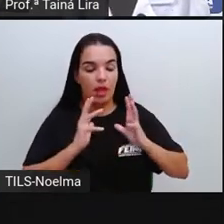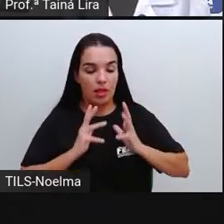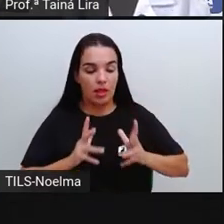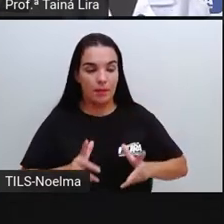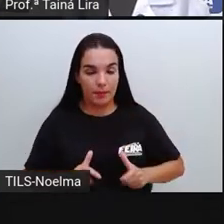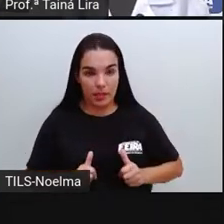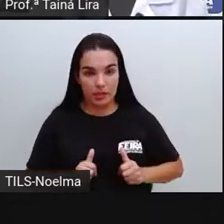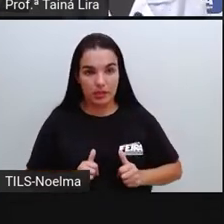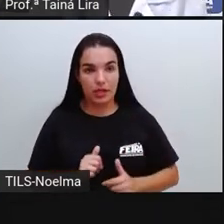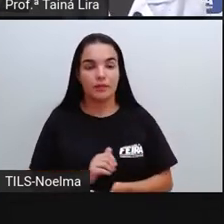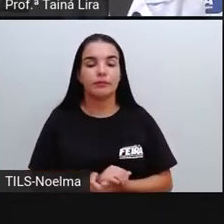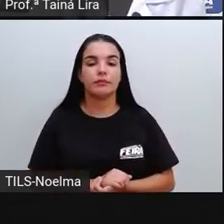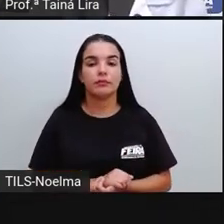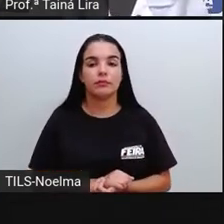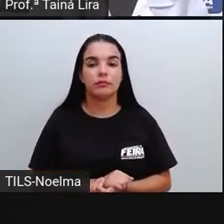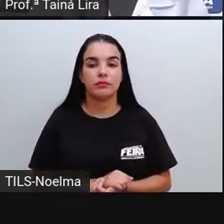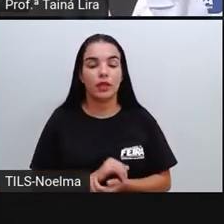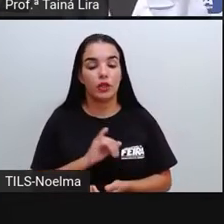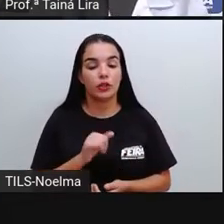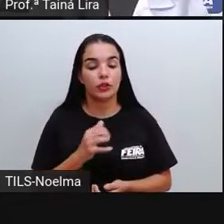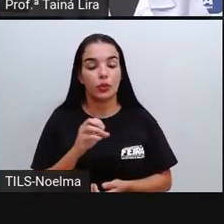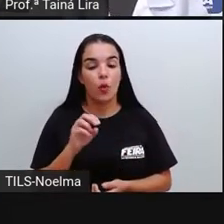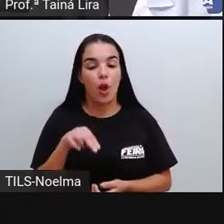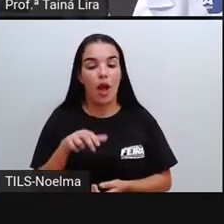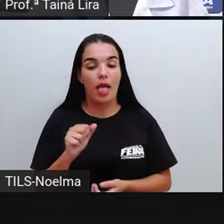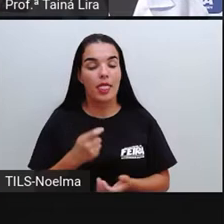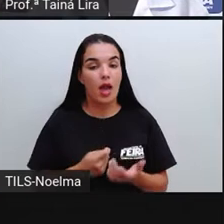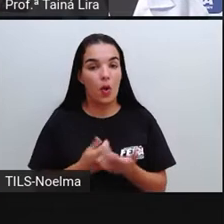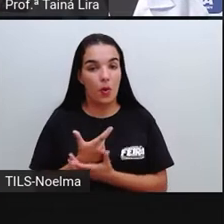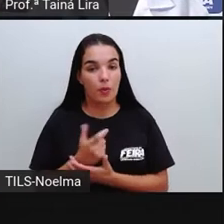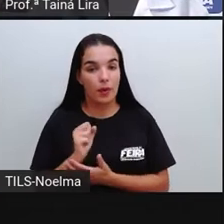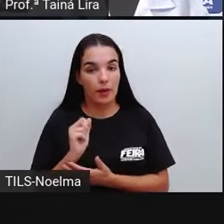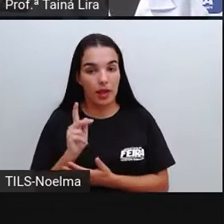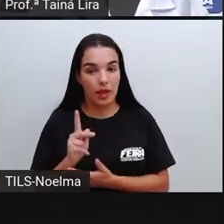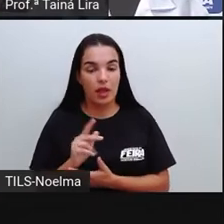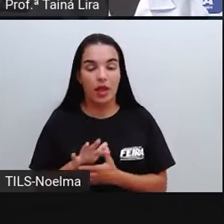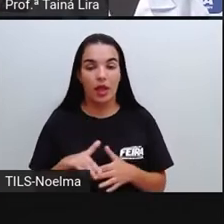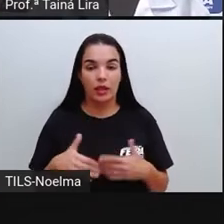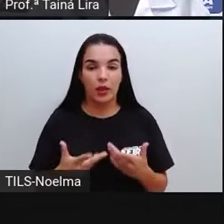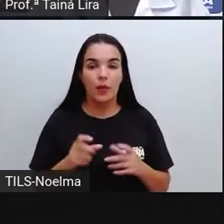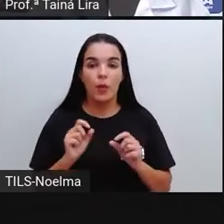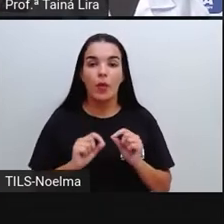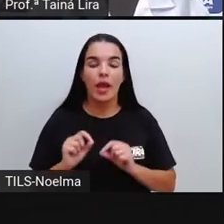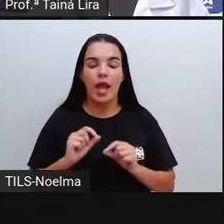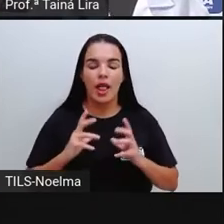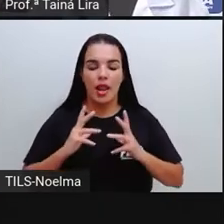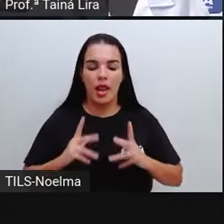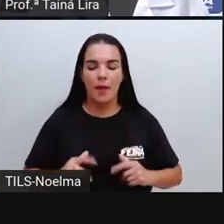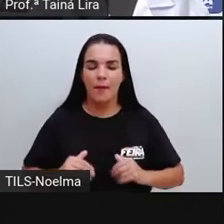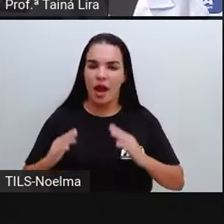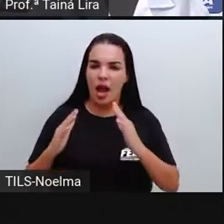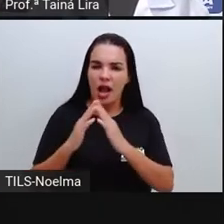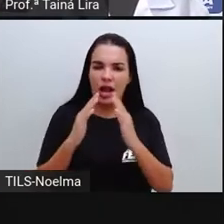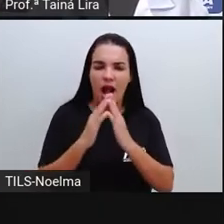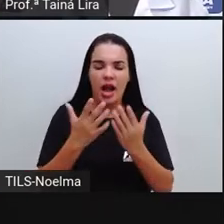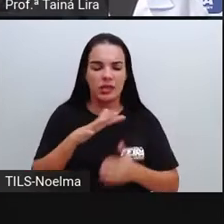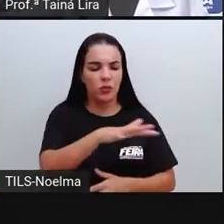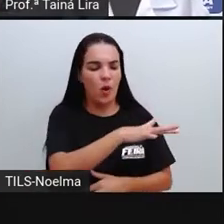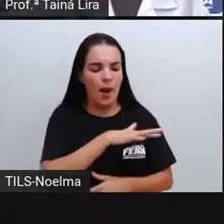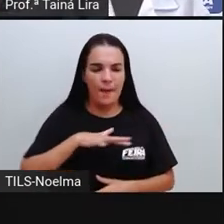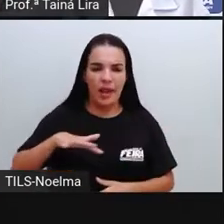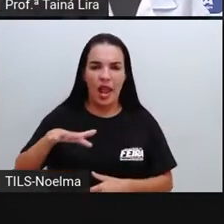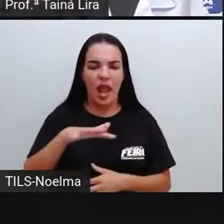limpeza que Joana comprou, então, são utilizados ali para limpar, né, o ambiente,